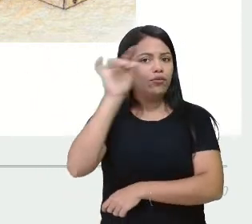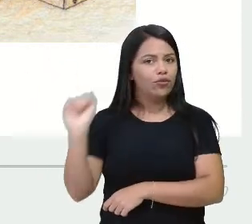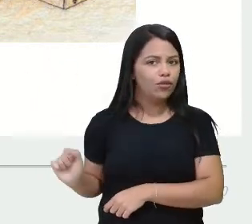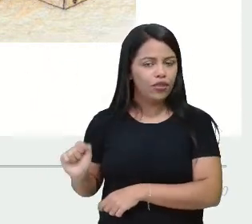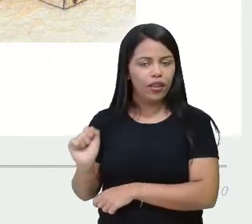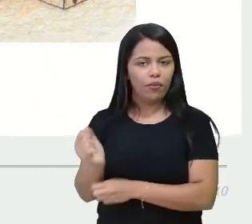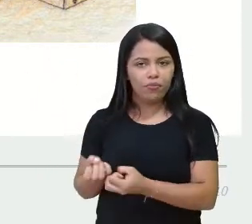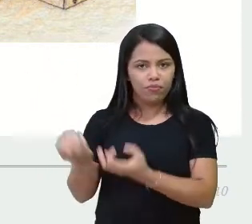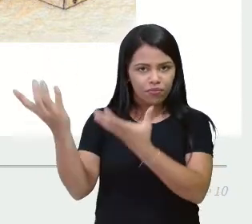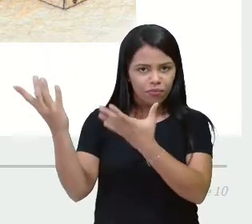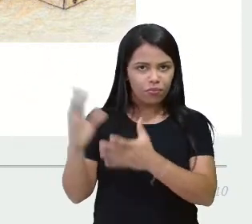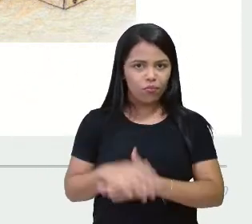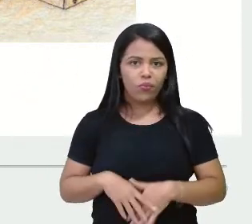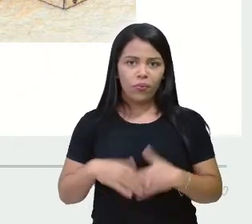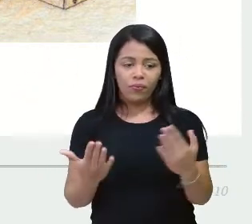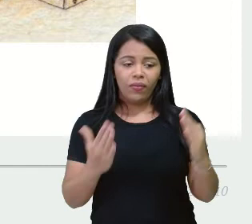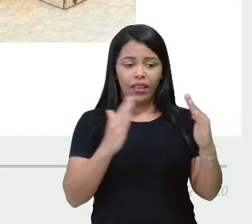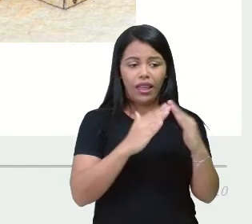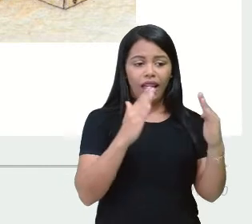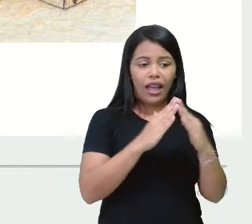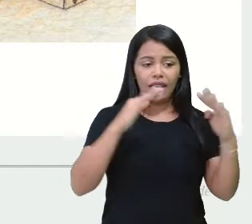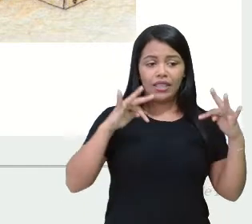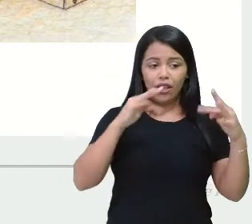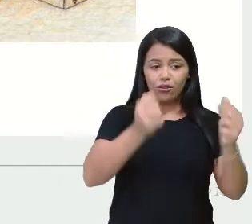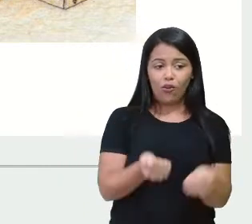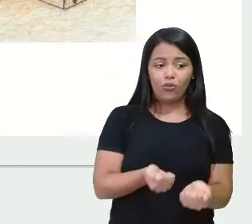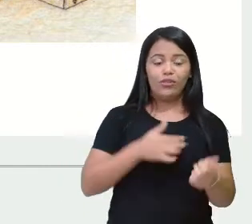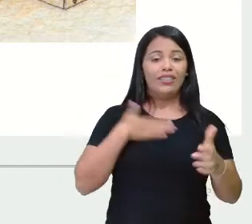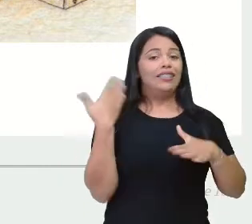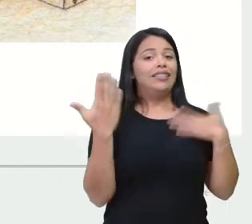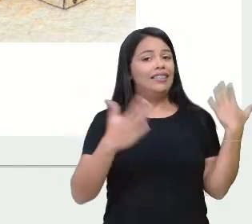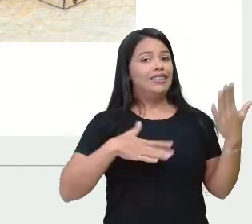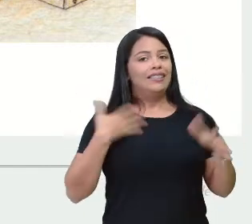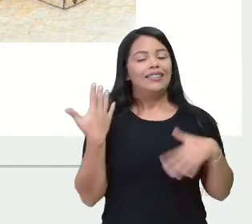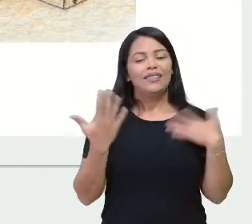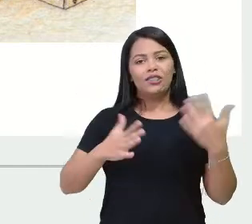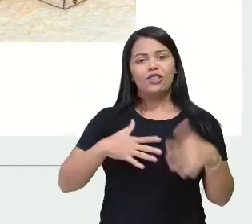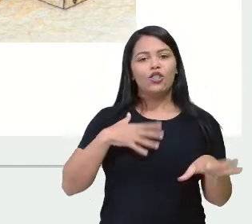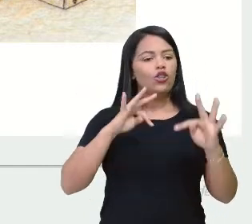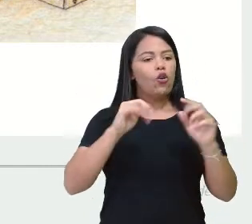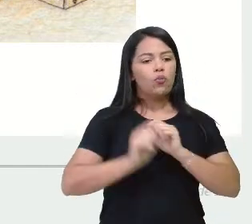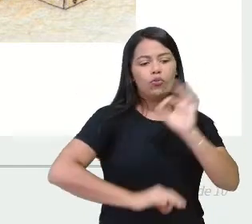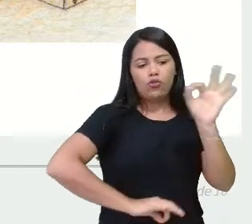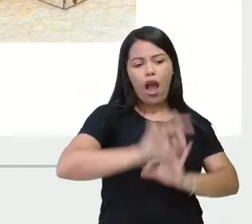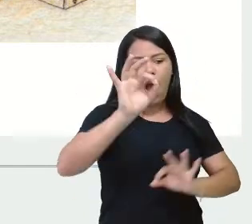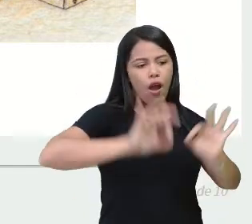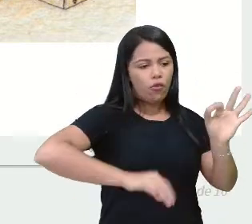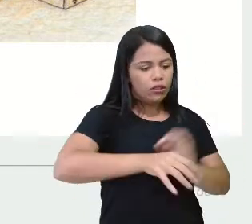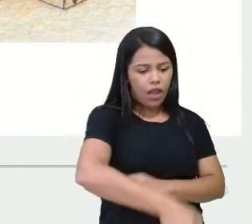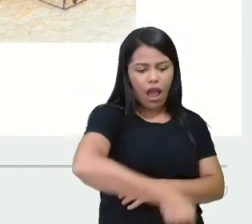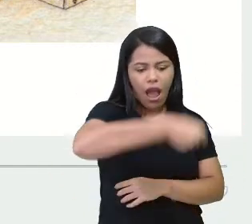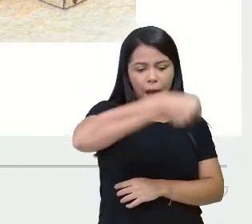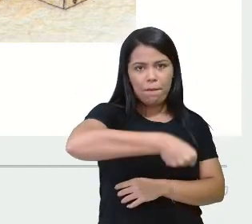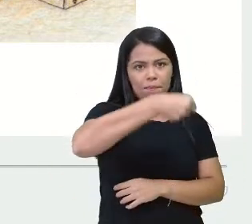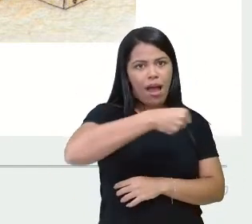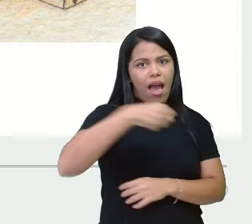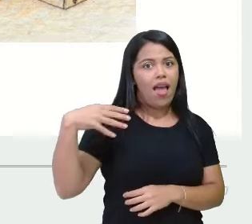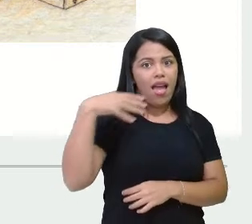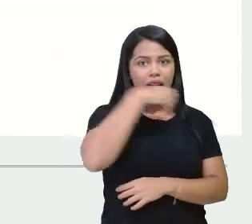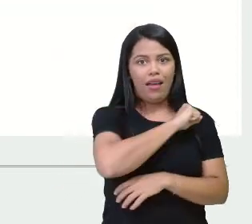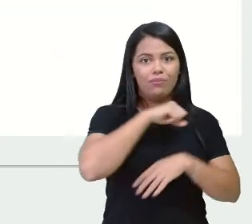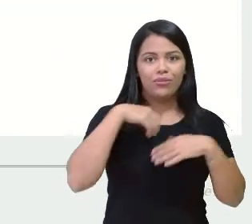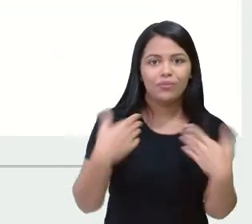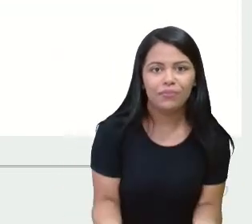toda a coelhada vibrava com a novidade. Todo mundo já arrumava as malas a toda velocidade.